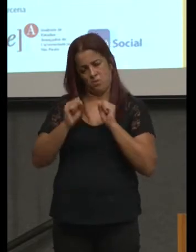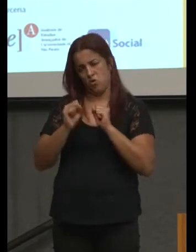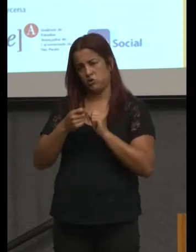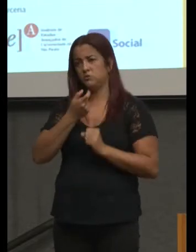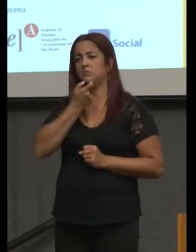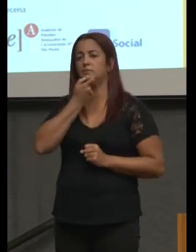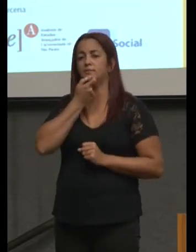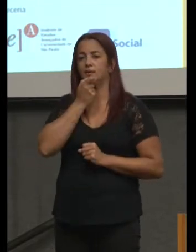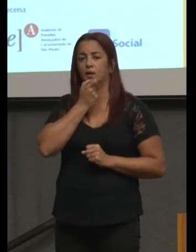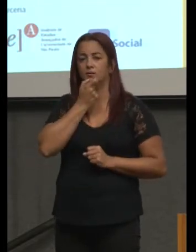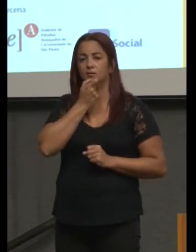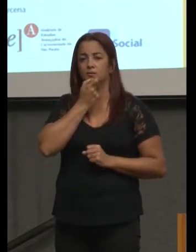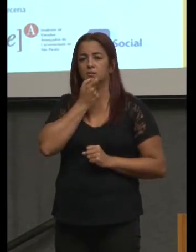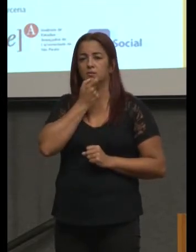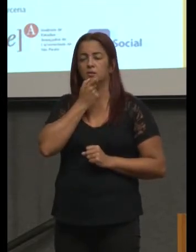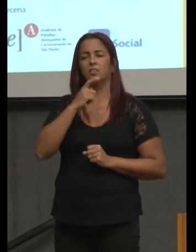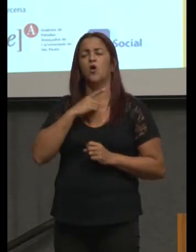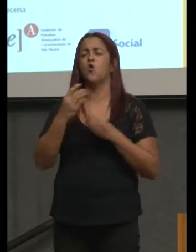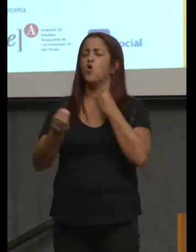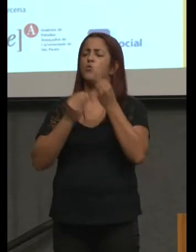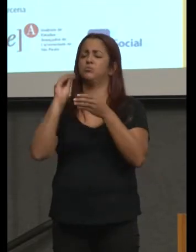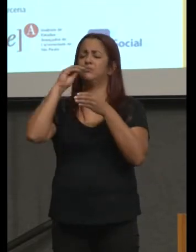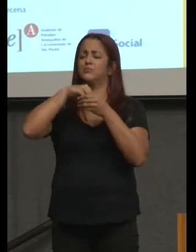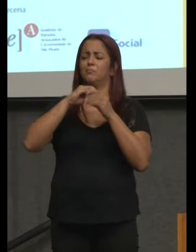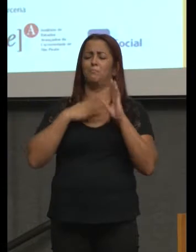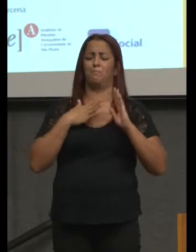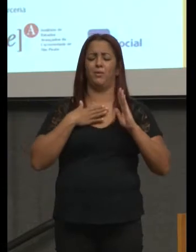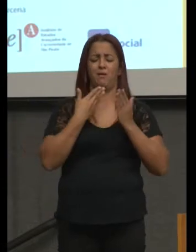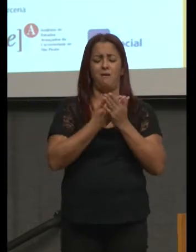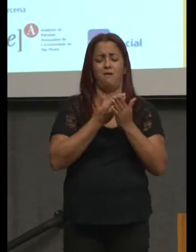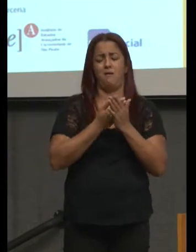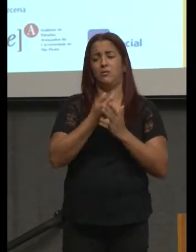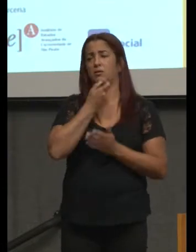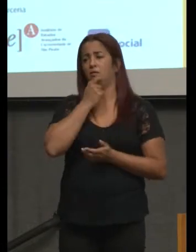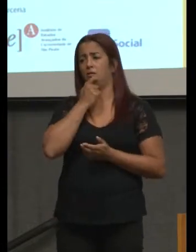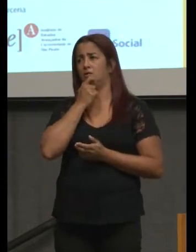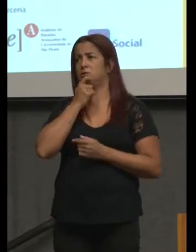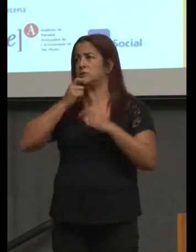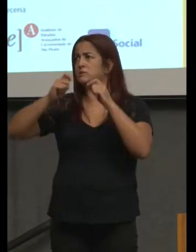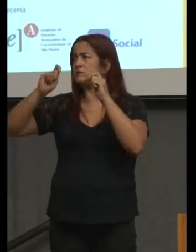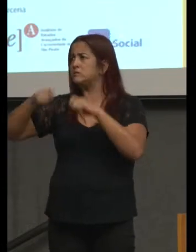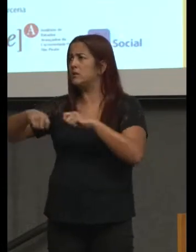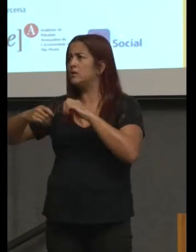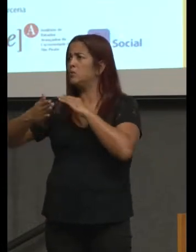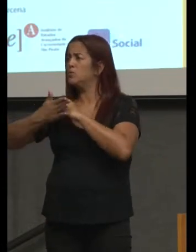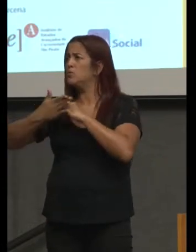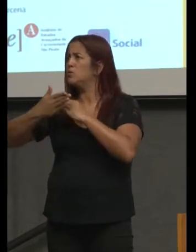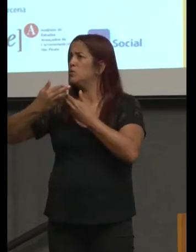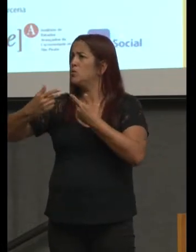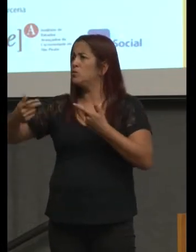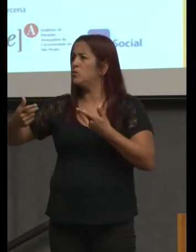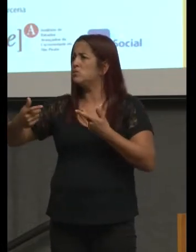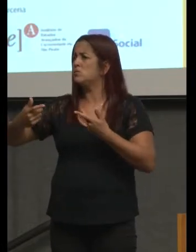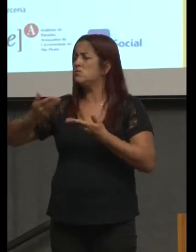como é que eu introduzo na minha aula de inglês elementos em que